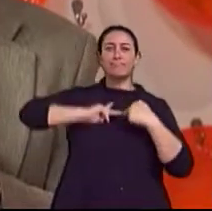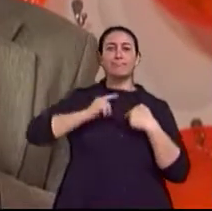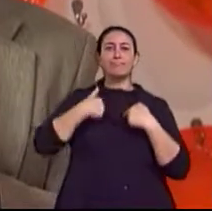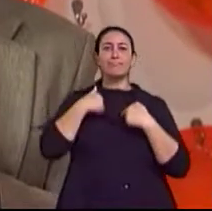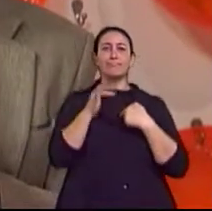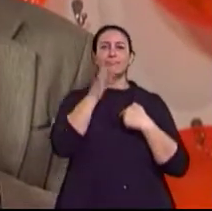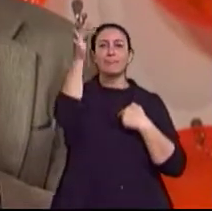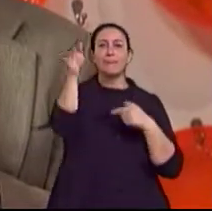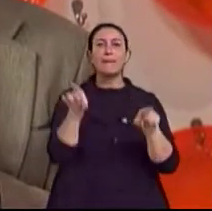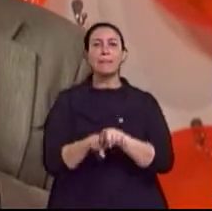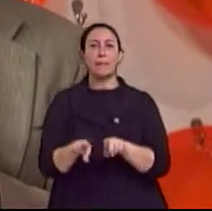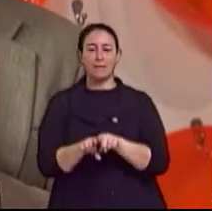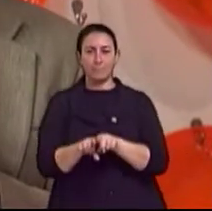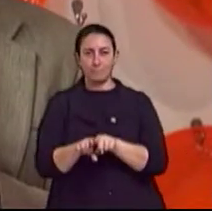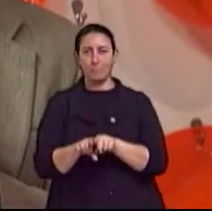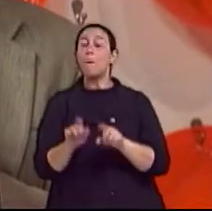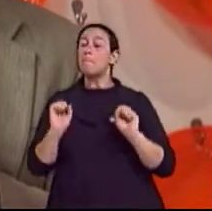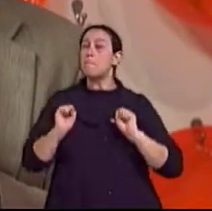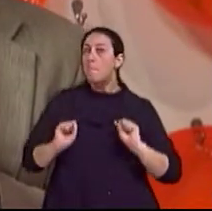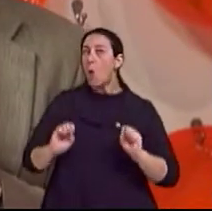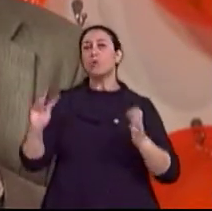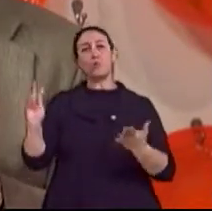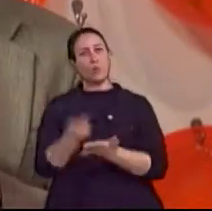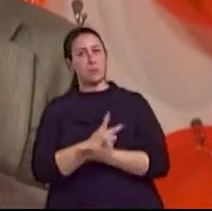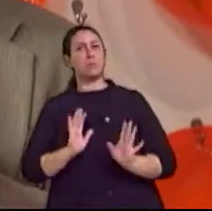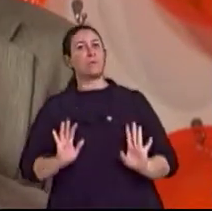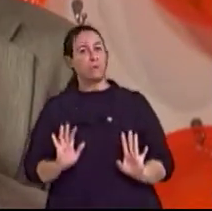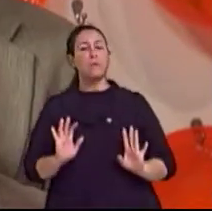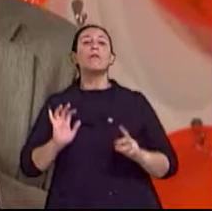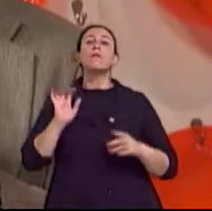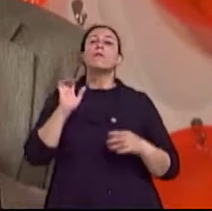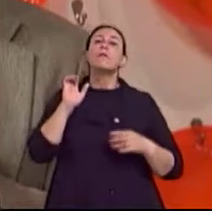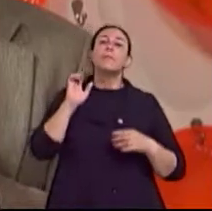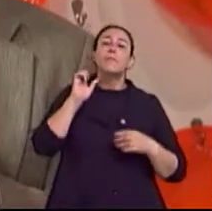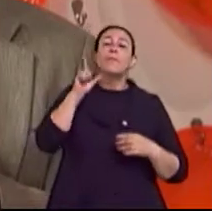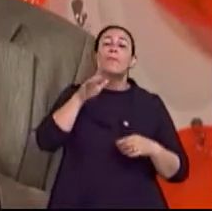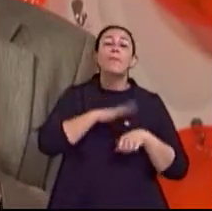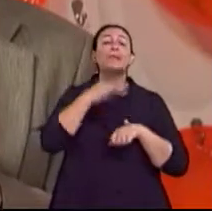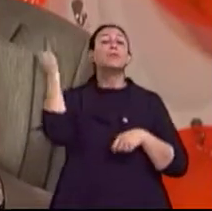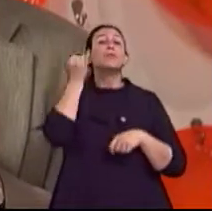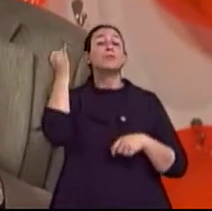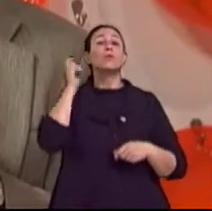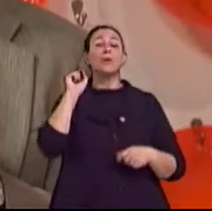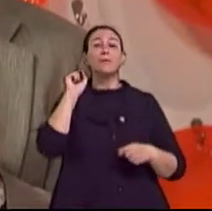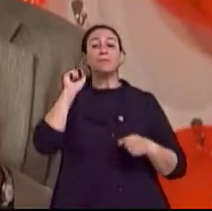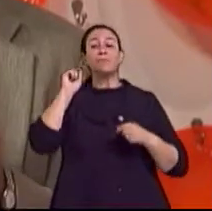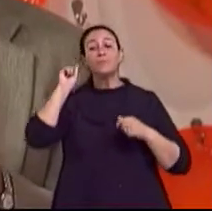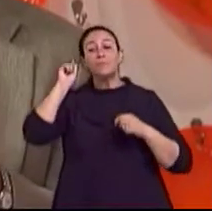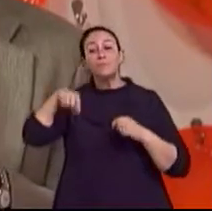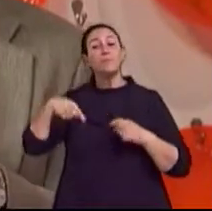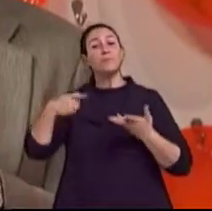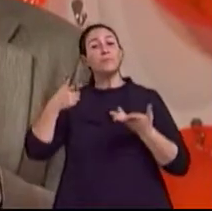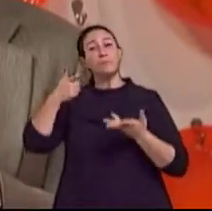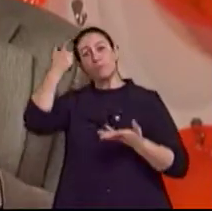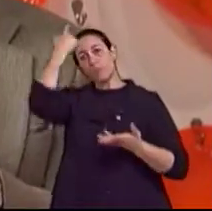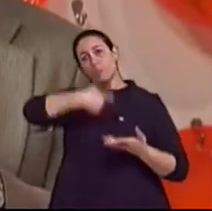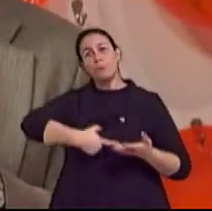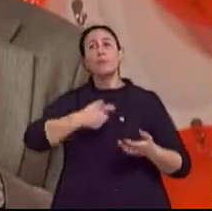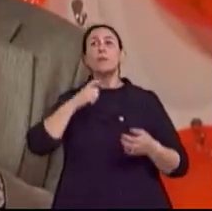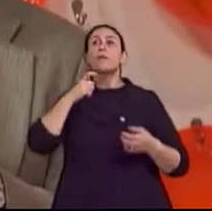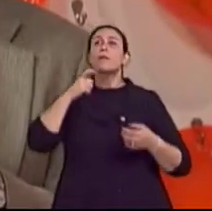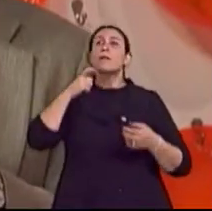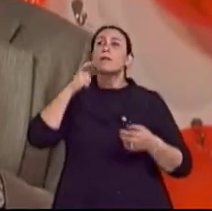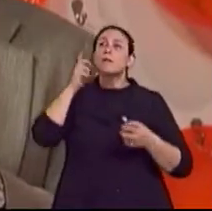Alzheimer, mas não é, digamos, o mais importante de todos. O mais importante de todos parece, mesmo assim, ser o estilo de